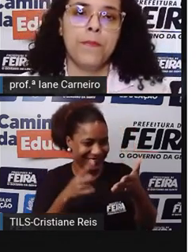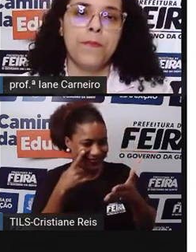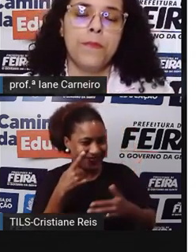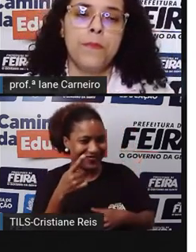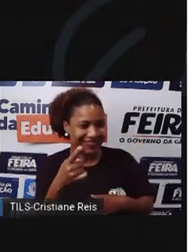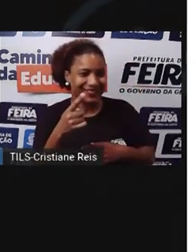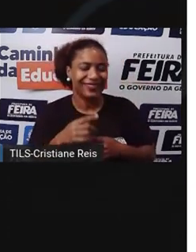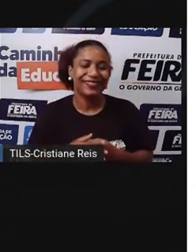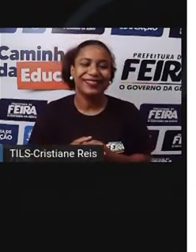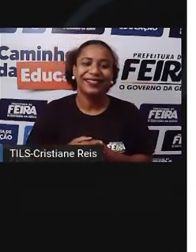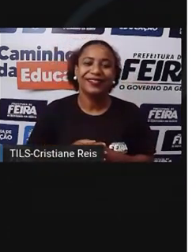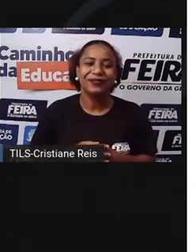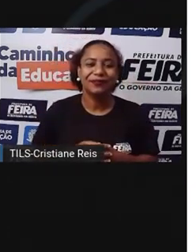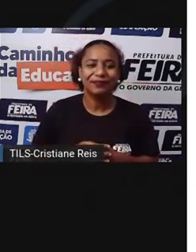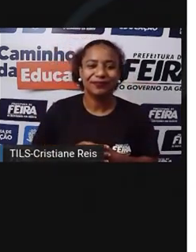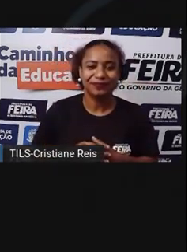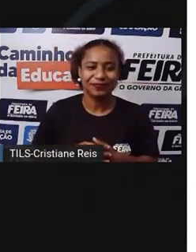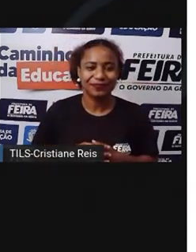Santander apresenta